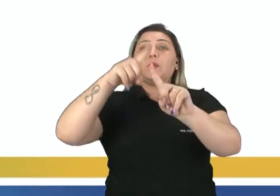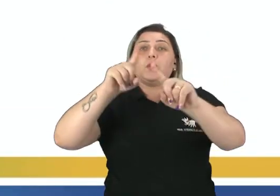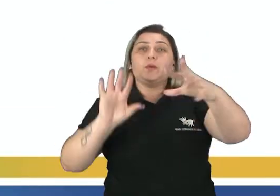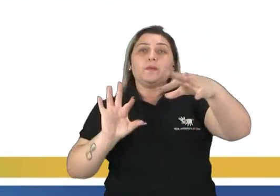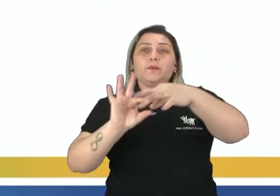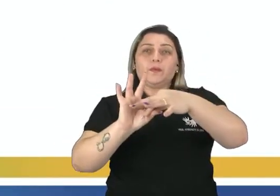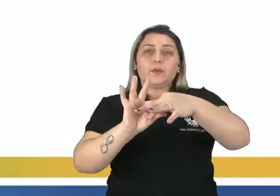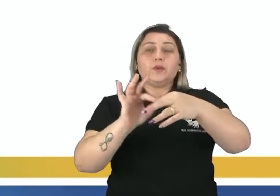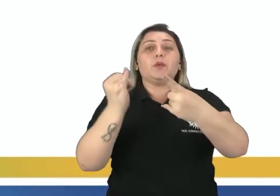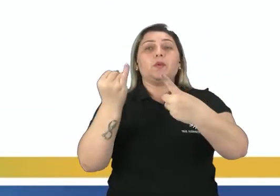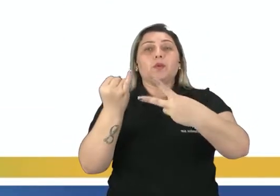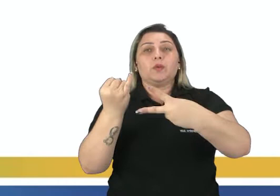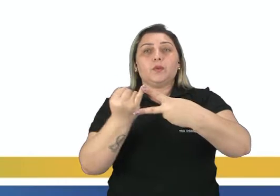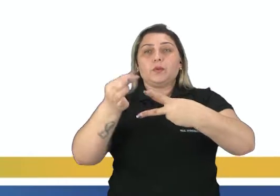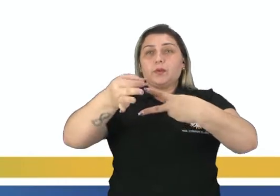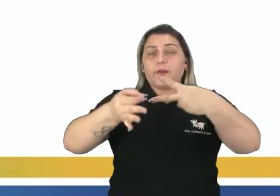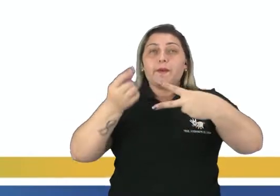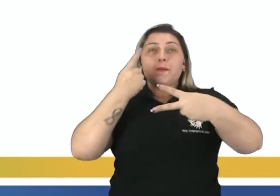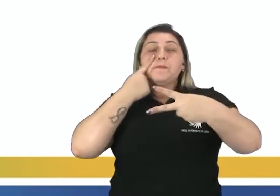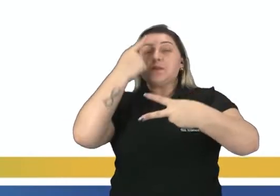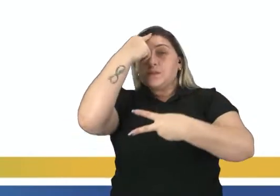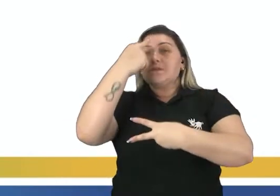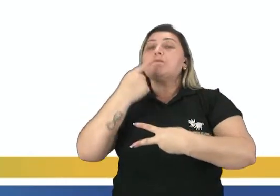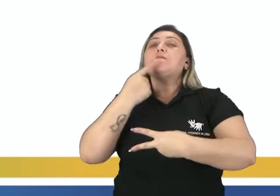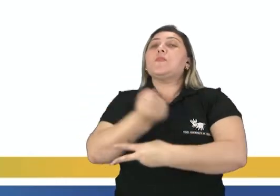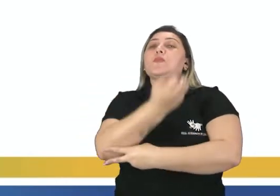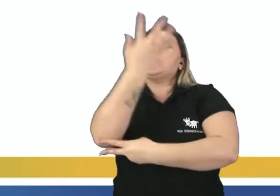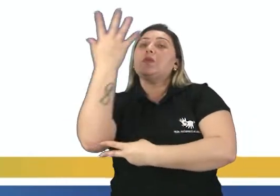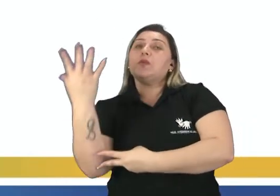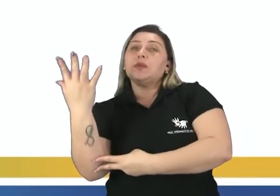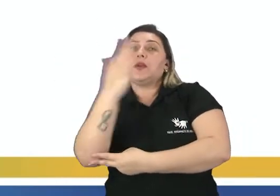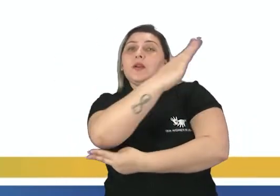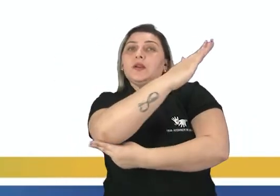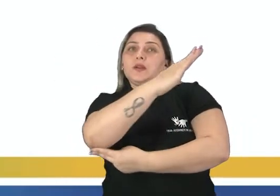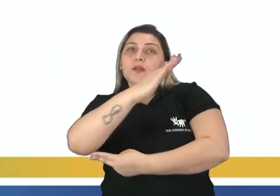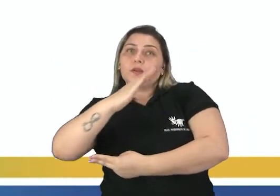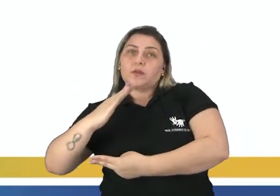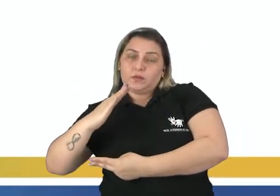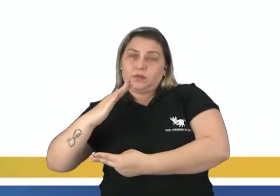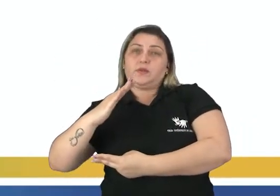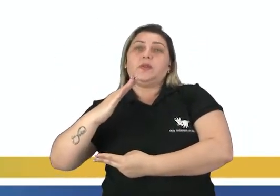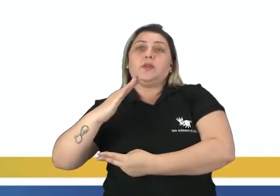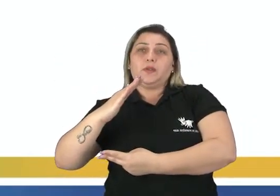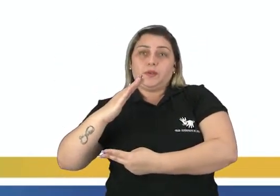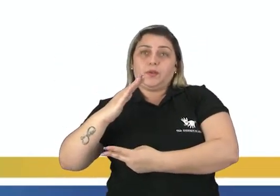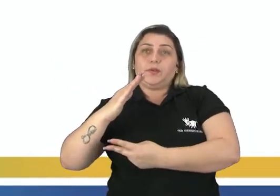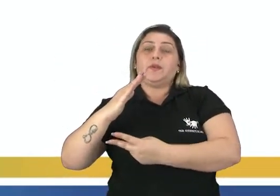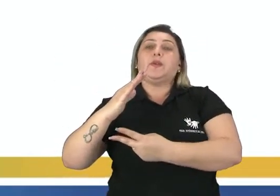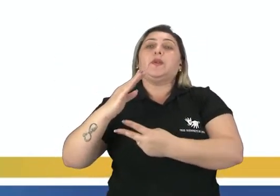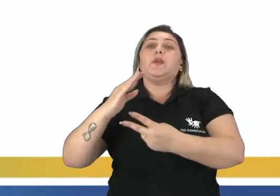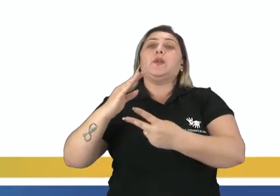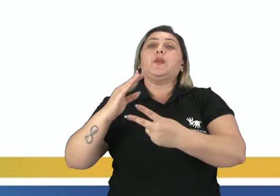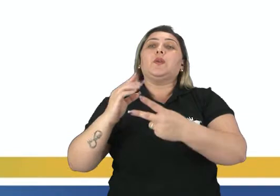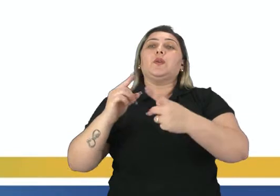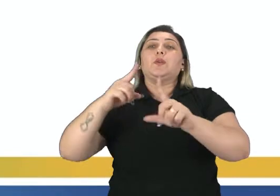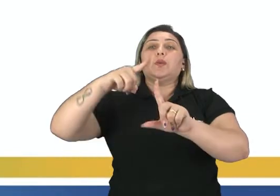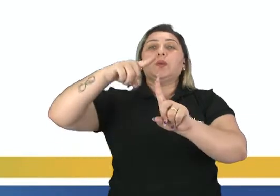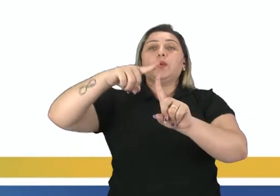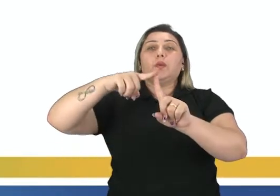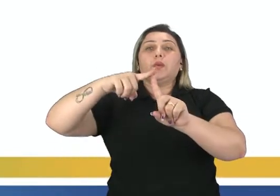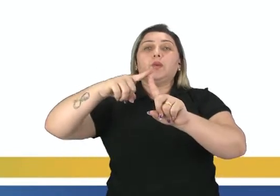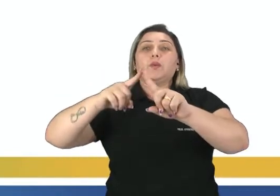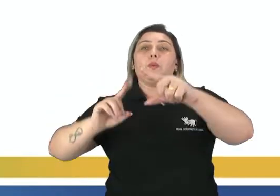Na imagem a seguir, veja a quantidade de diagonais que partem do vértice A dos polígonos em